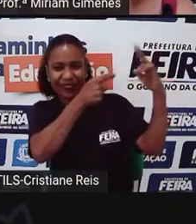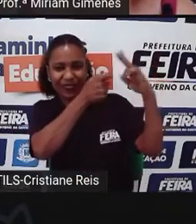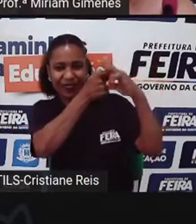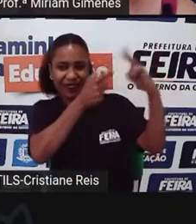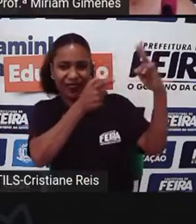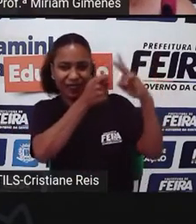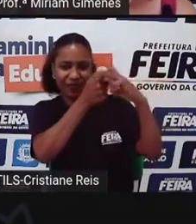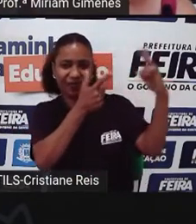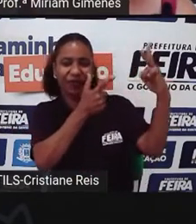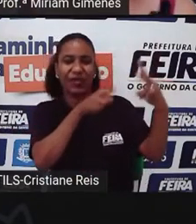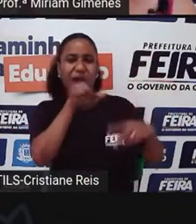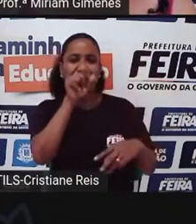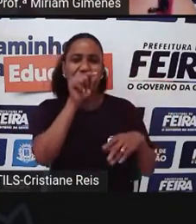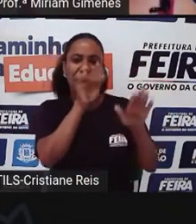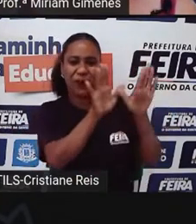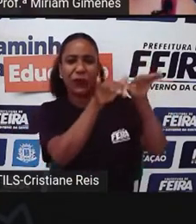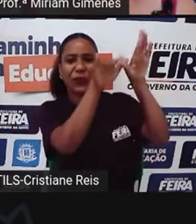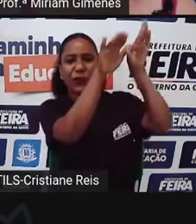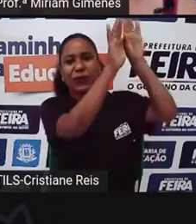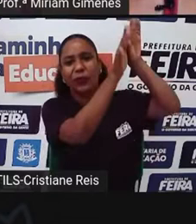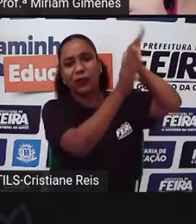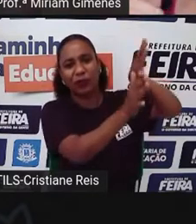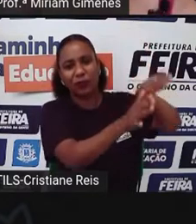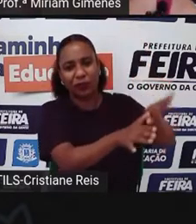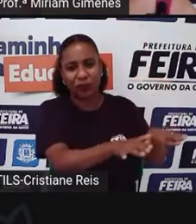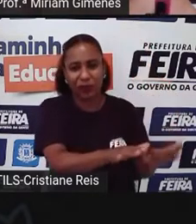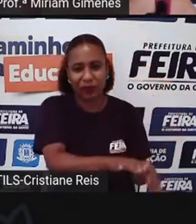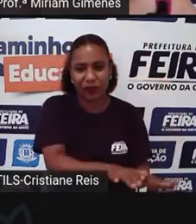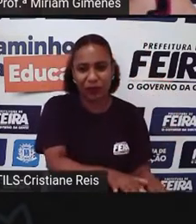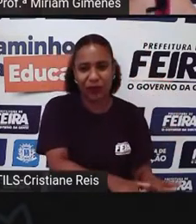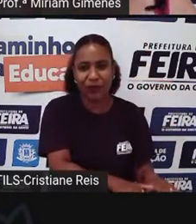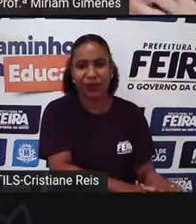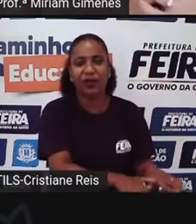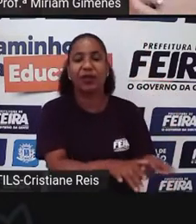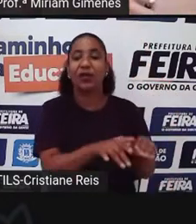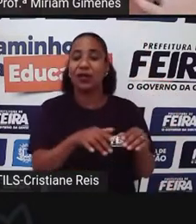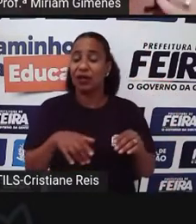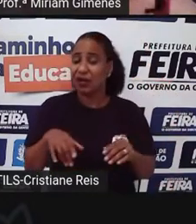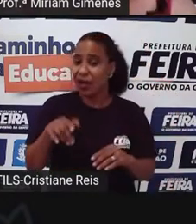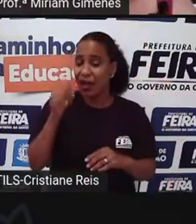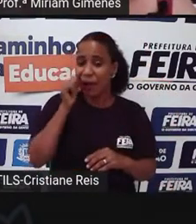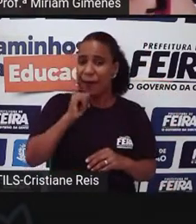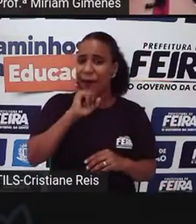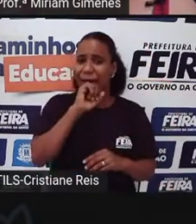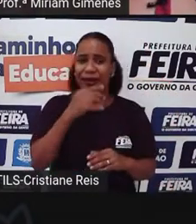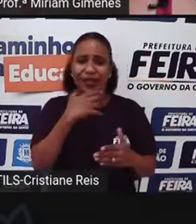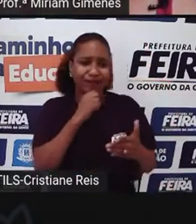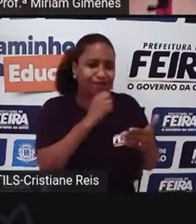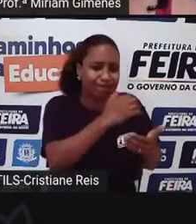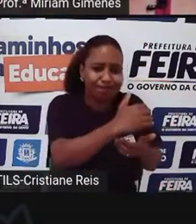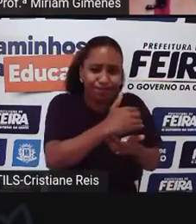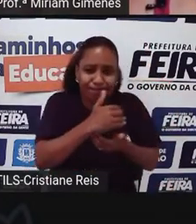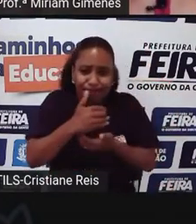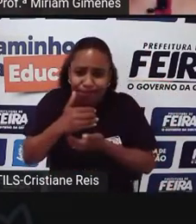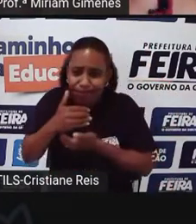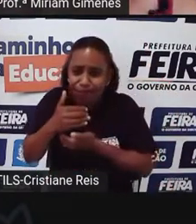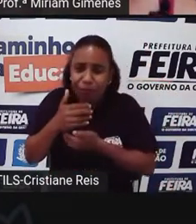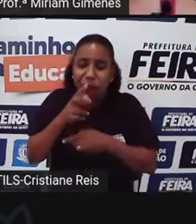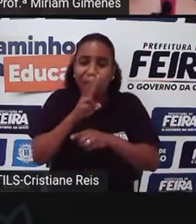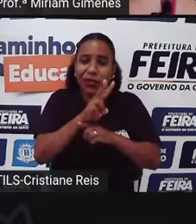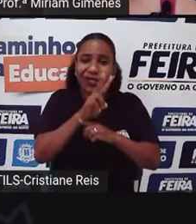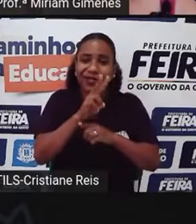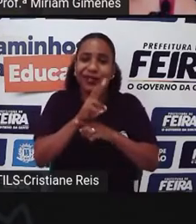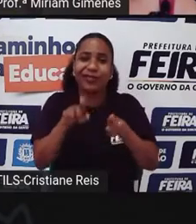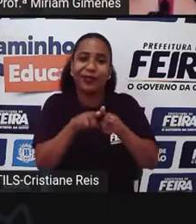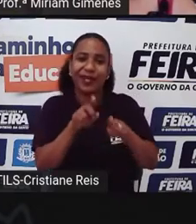salvar esses passarinhos A gente preservava as lagartixas Preservava as aranhas Então, era um amor Que